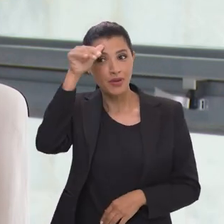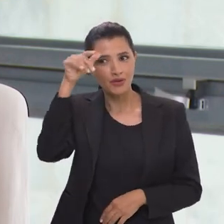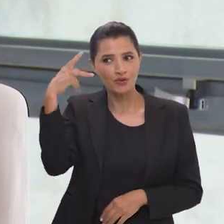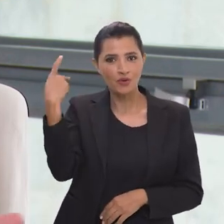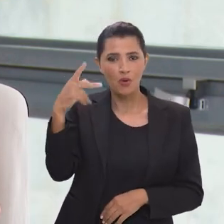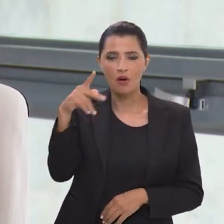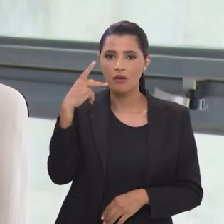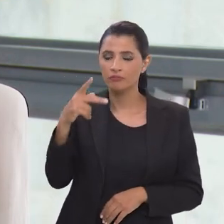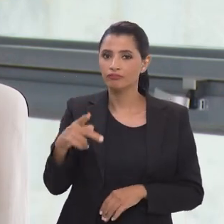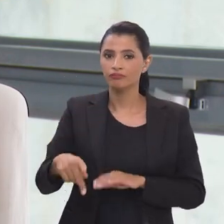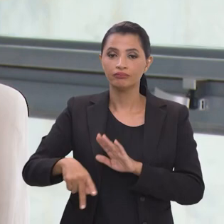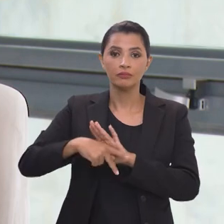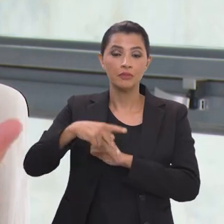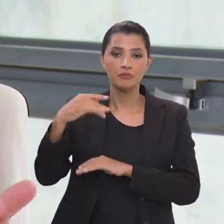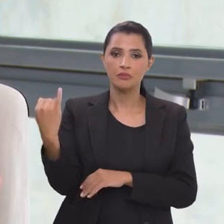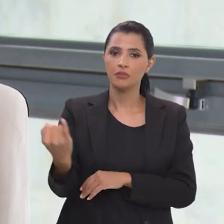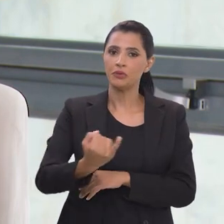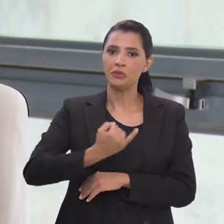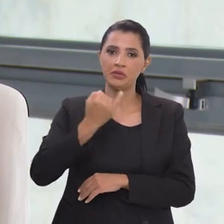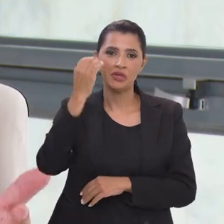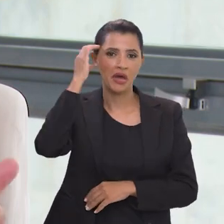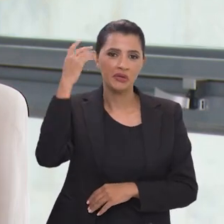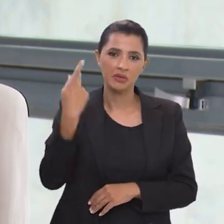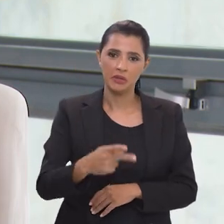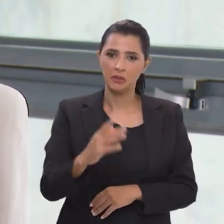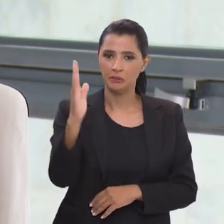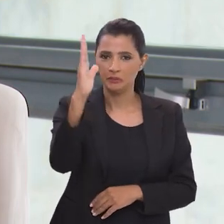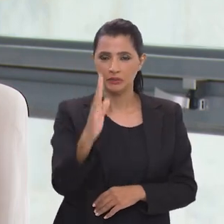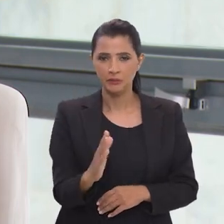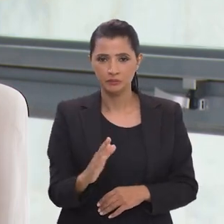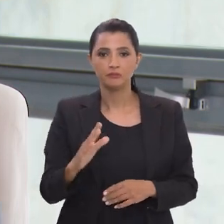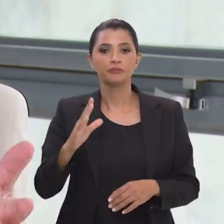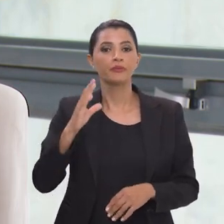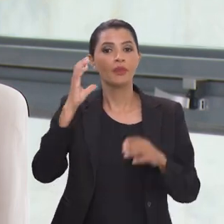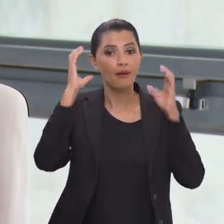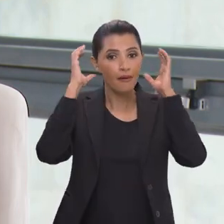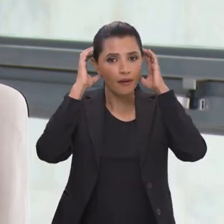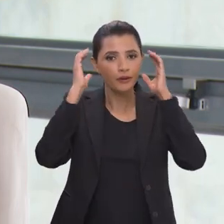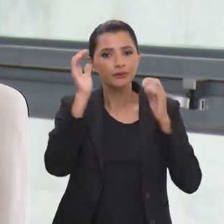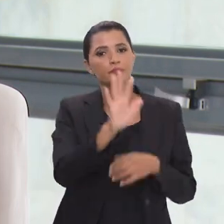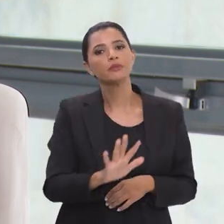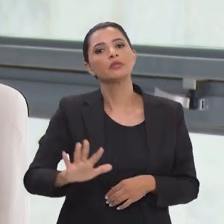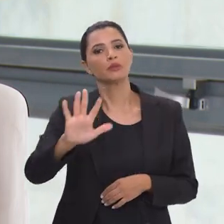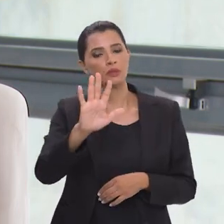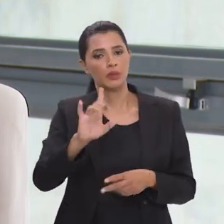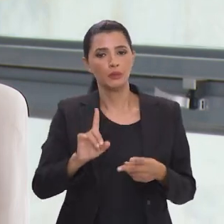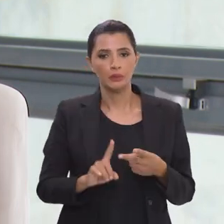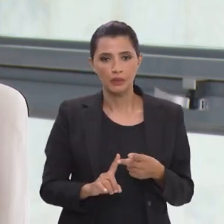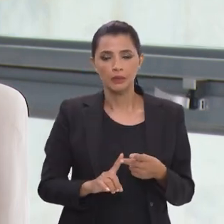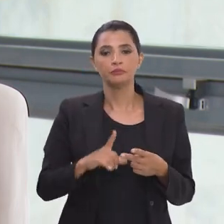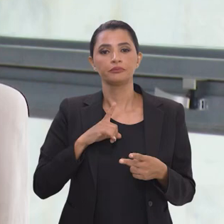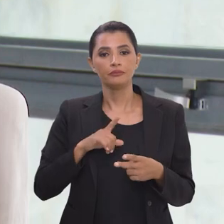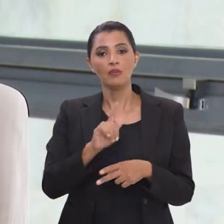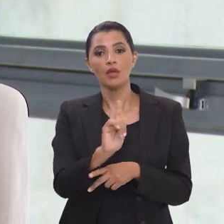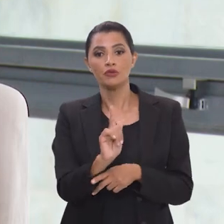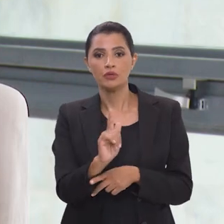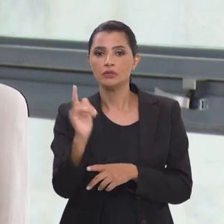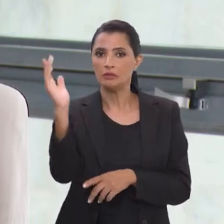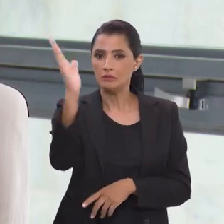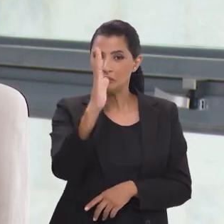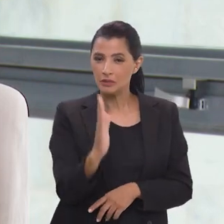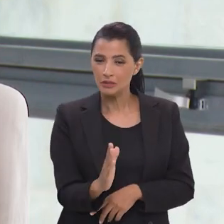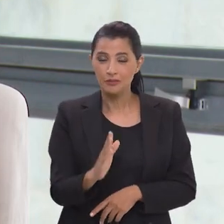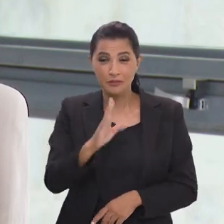Amazônia que do meu ponto de vista é um dos grandes patrimônios radiofônicos desse país temos a Rádio Nacional nós temos a Agência